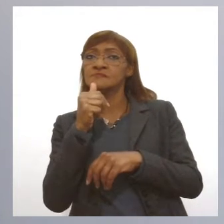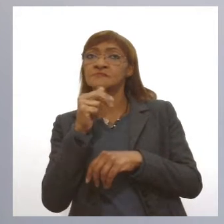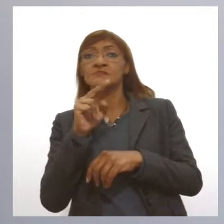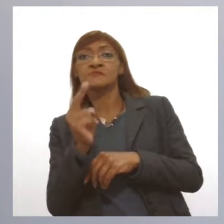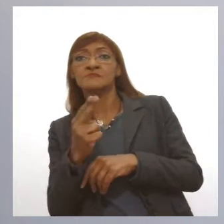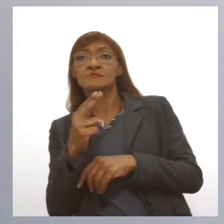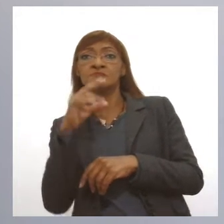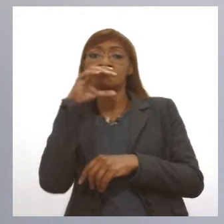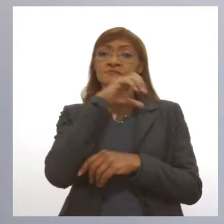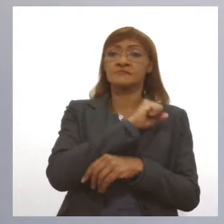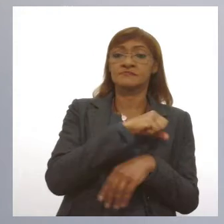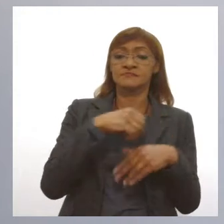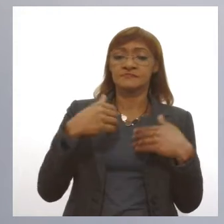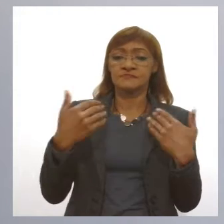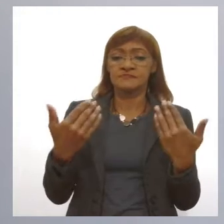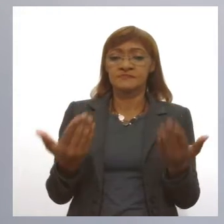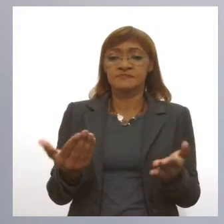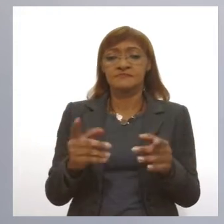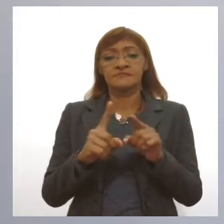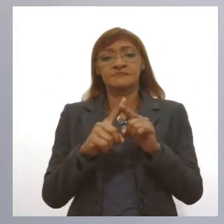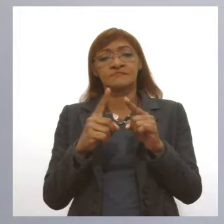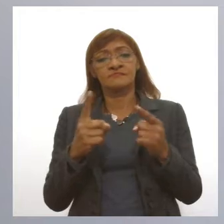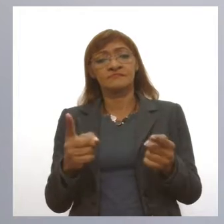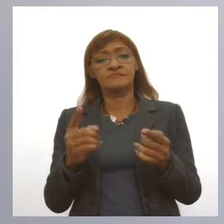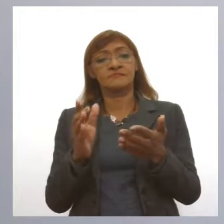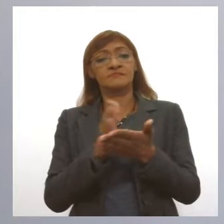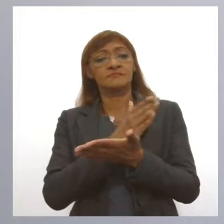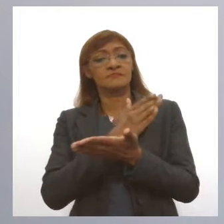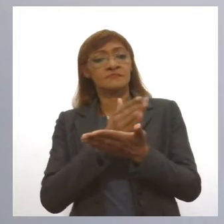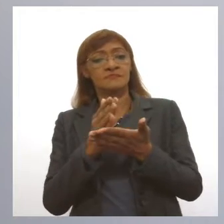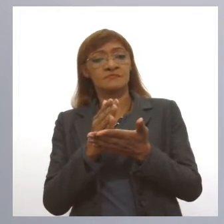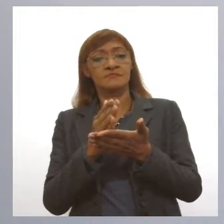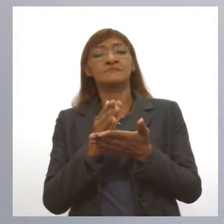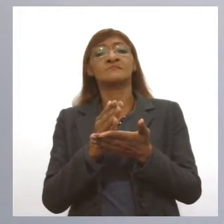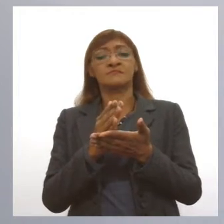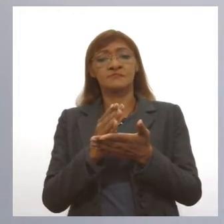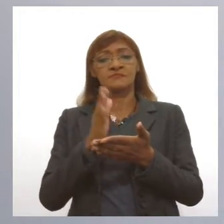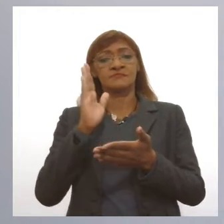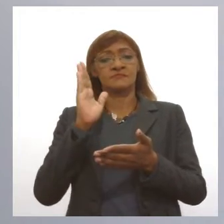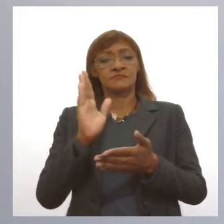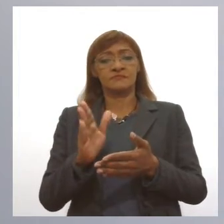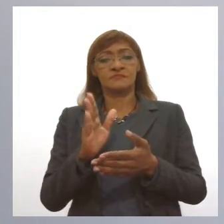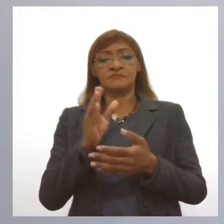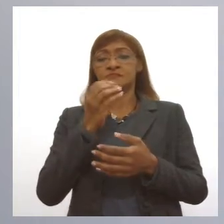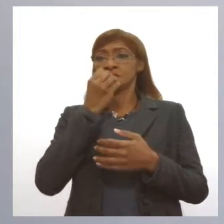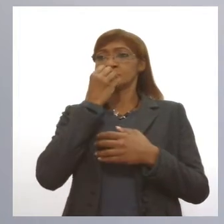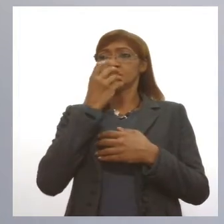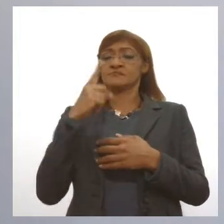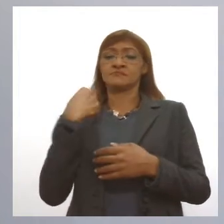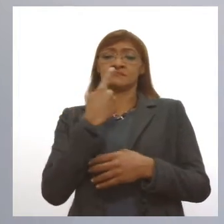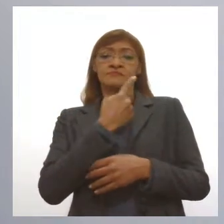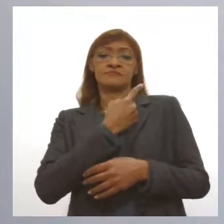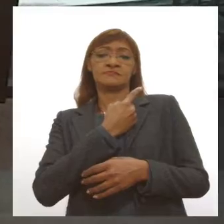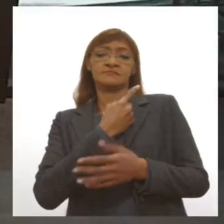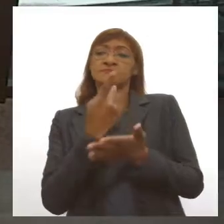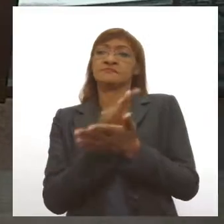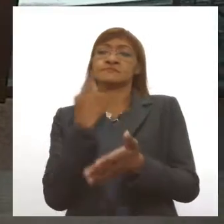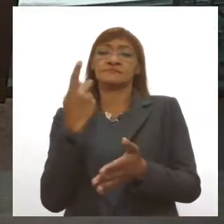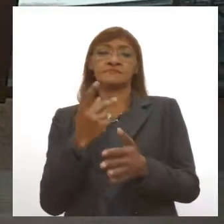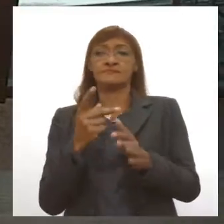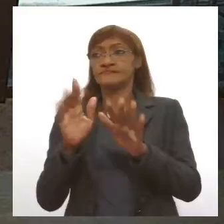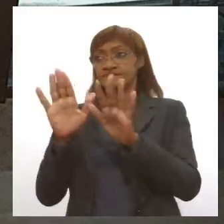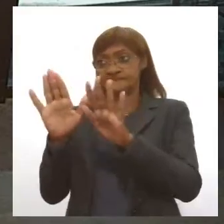Mas, em geral, alguma situação favorável aos hospedeiros que somos nós, acontece. Doutor Roque, só